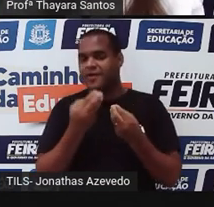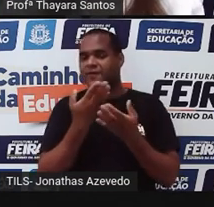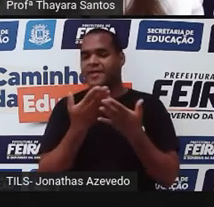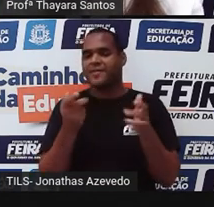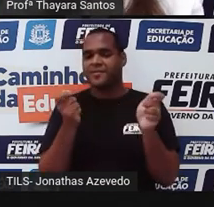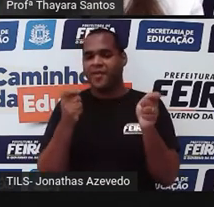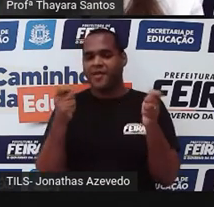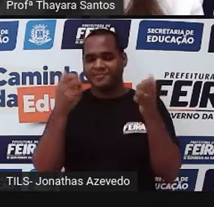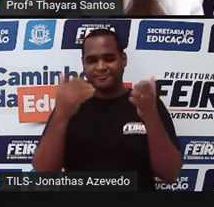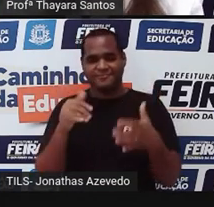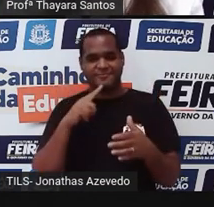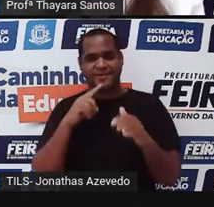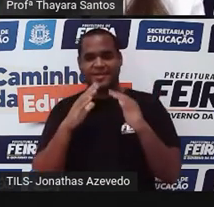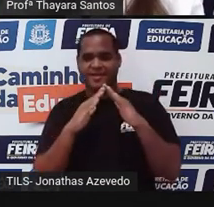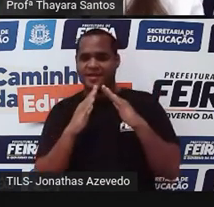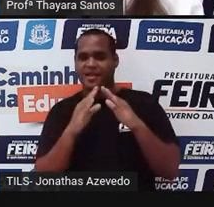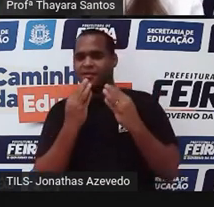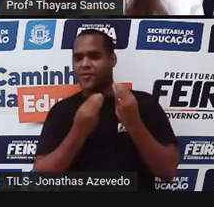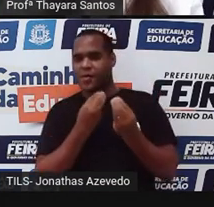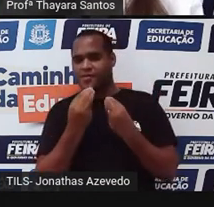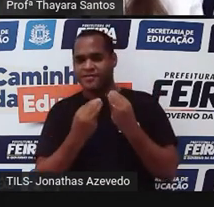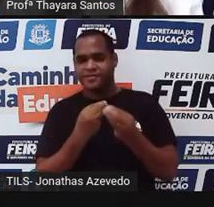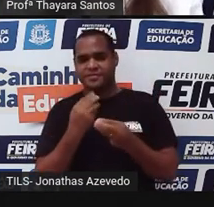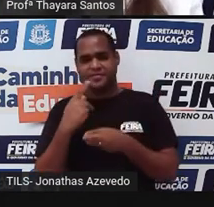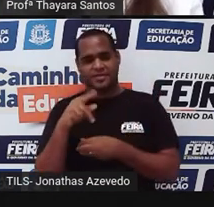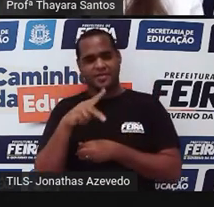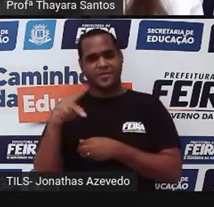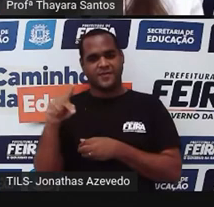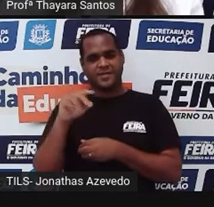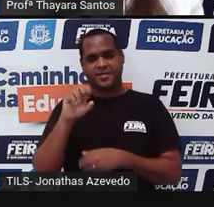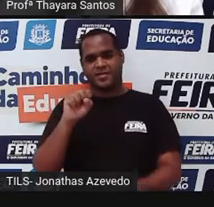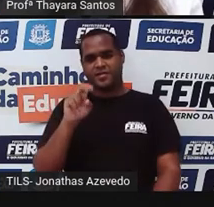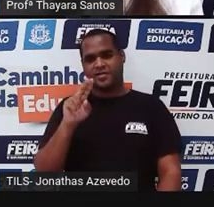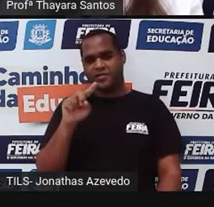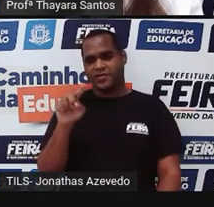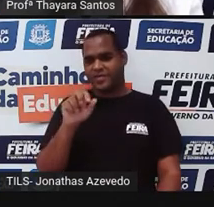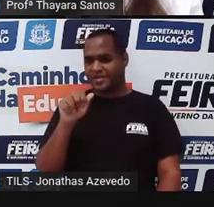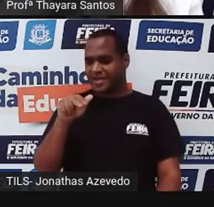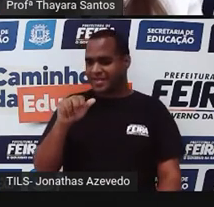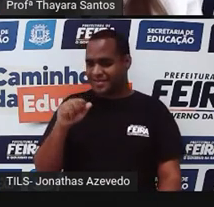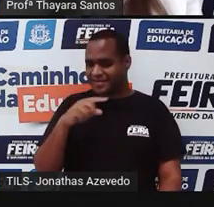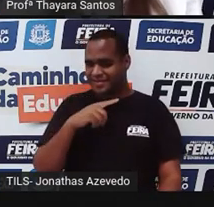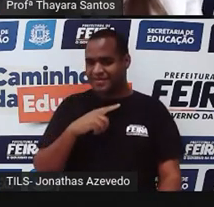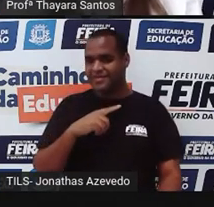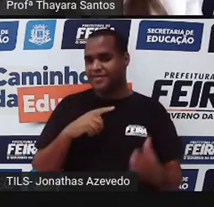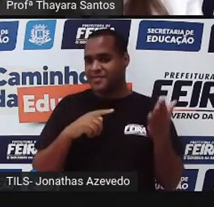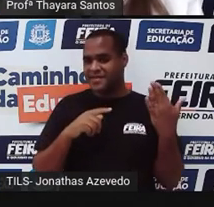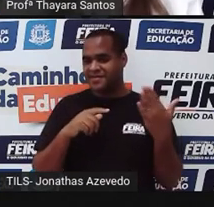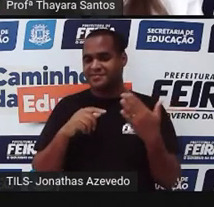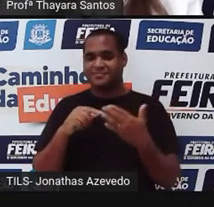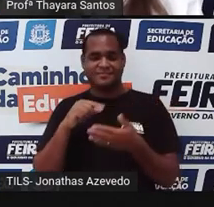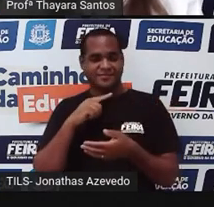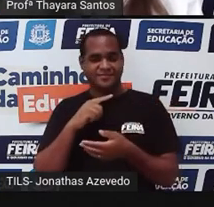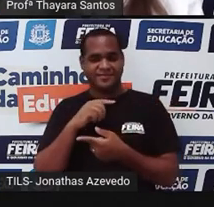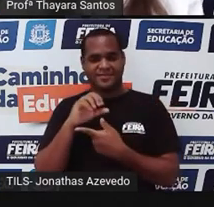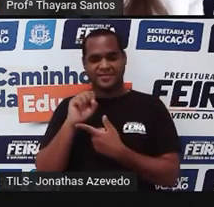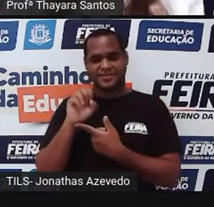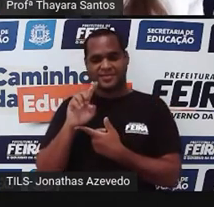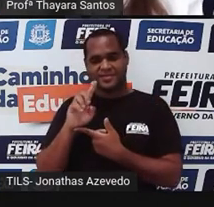podem fazer em casa. Inclusive, a professora Suzana já fez lá no canal, na